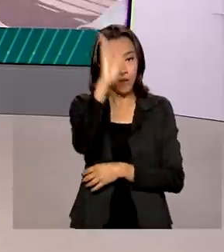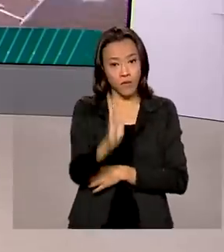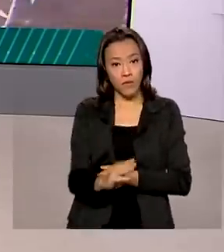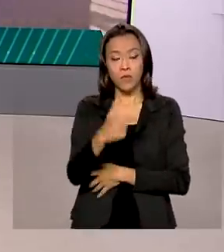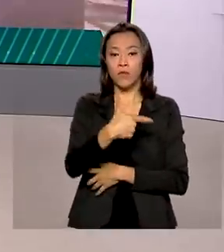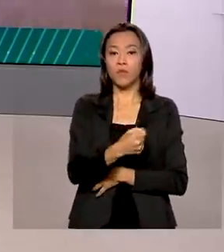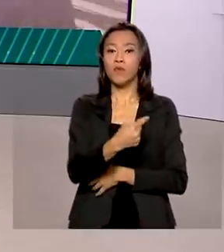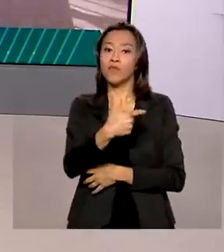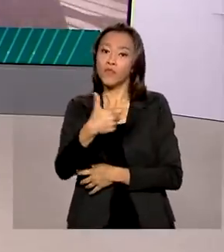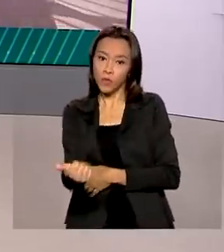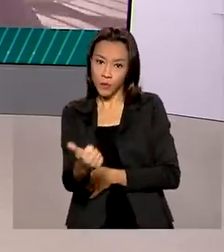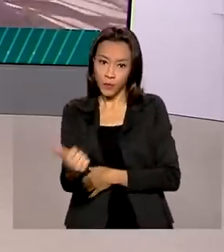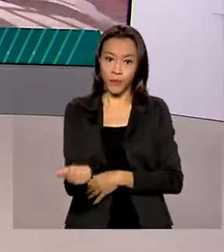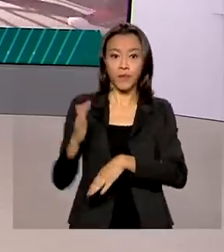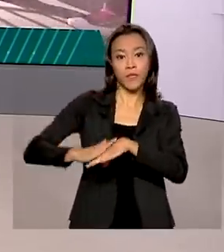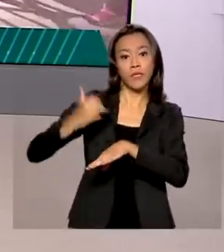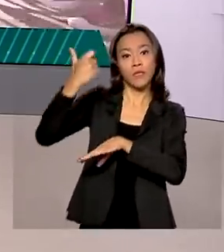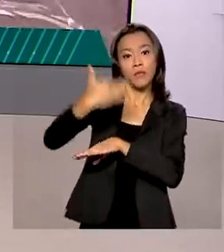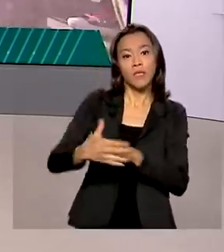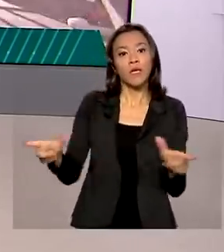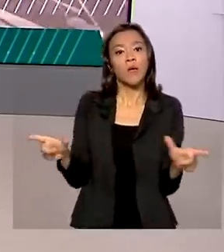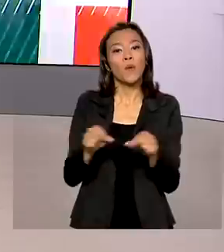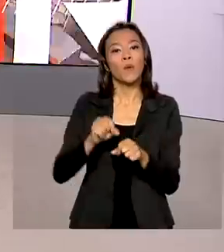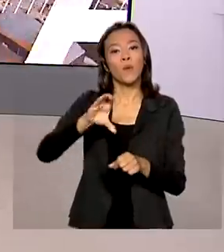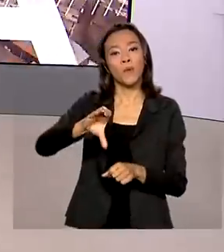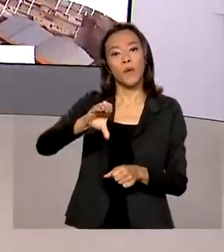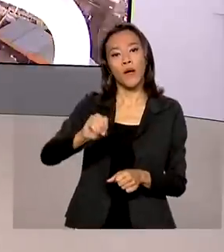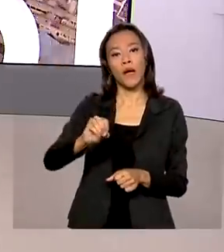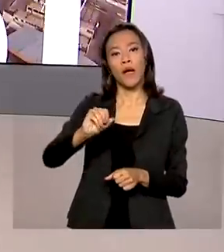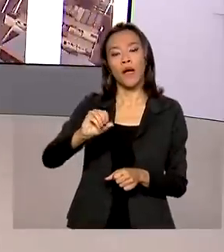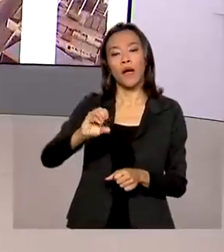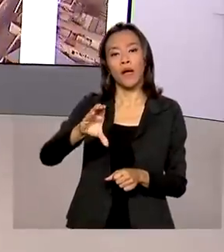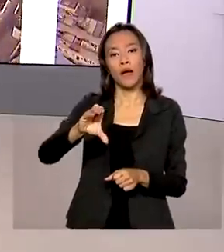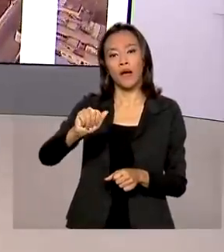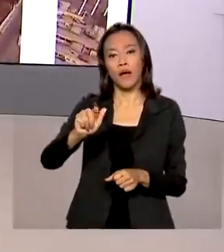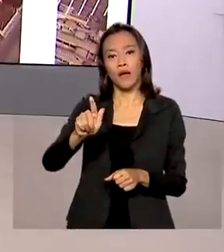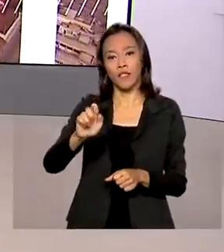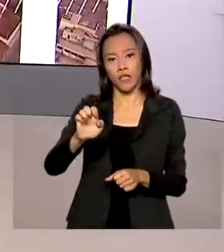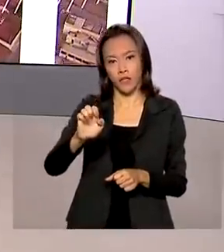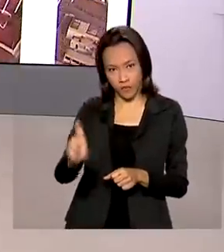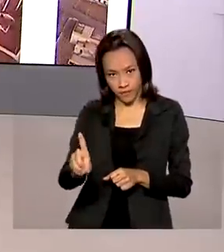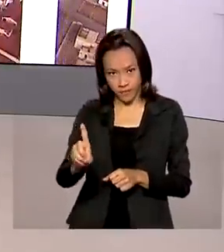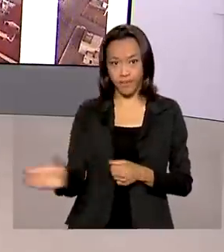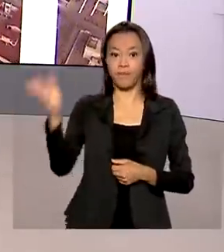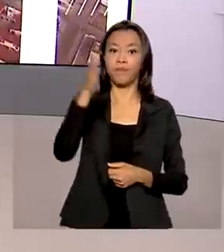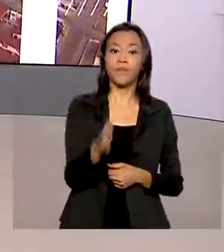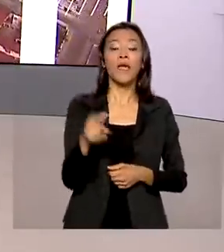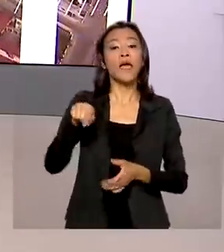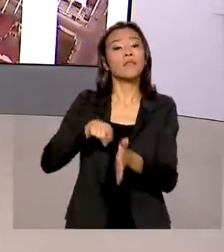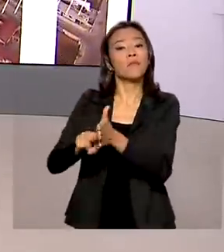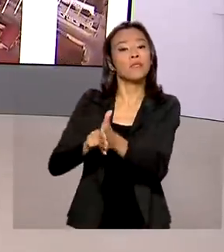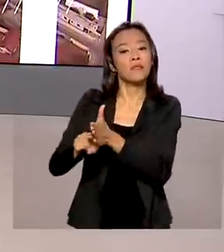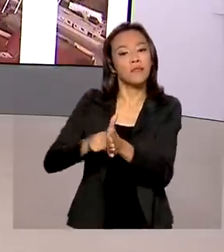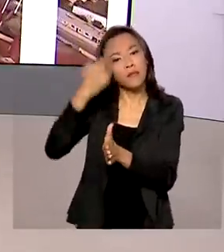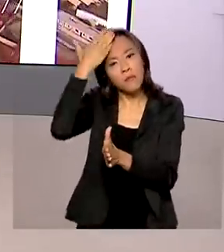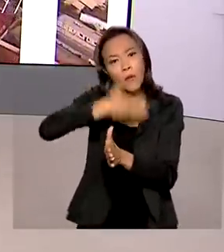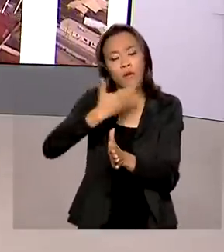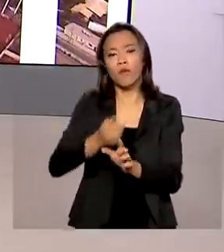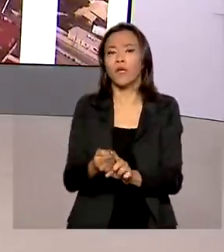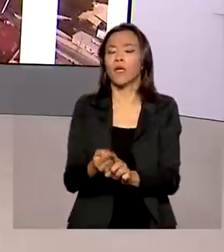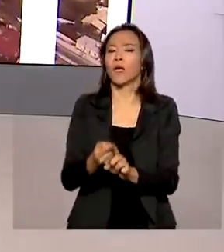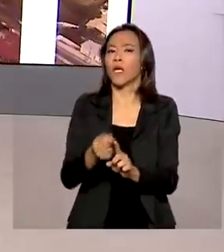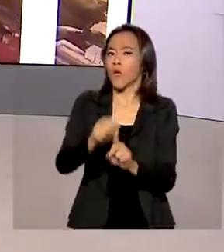em 2021, de acordo com o novo CAGED, o Cadastro Geral de Empregados e Desempregados. A pesquisa registrou ainda que só em